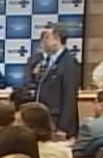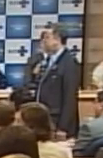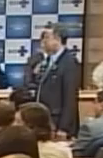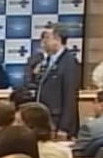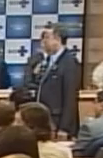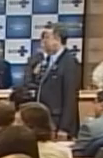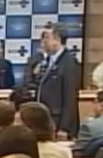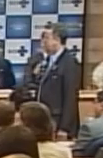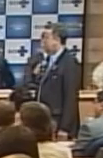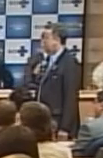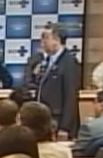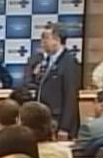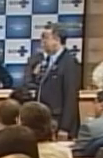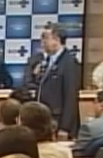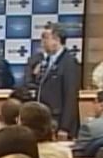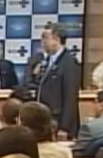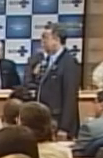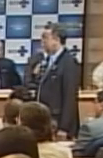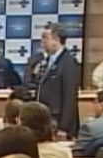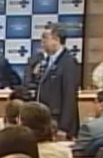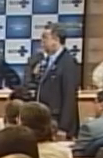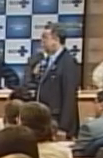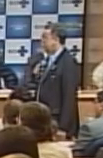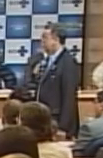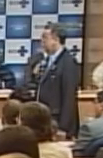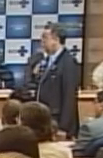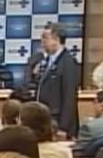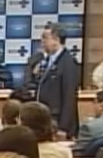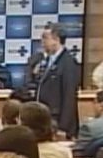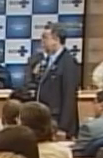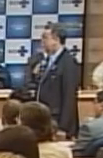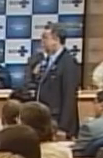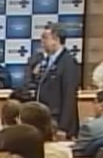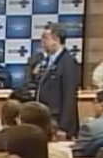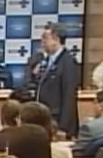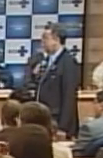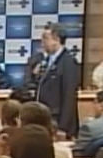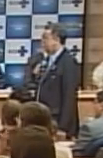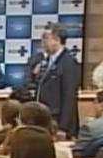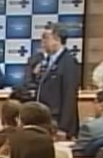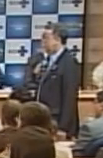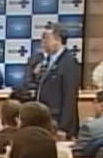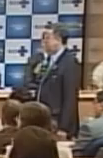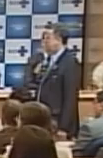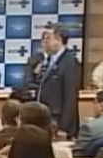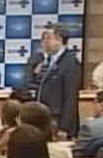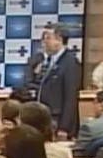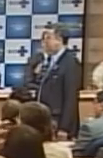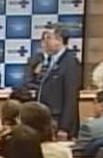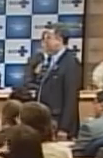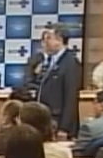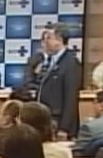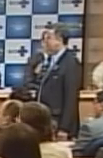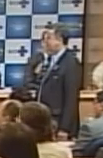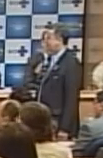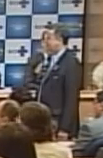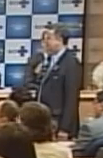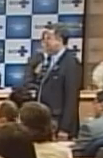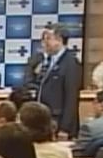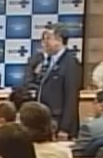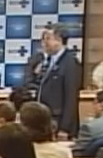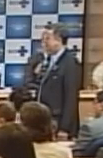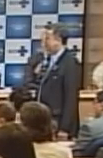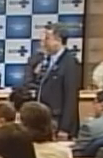O SUS dá o tratamento e tem que fazer até o fim Pra ficar sem por cento e poder cantar assim